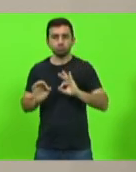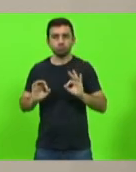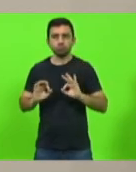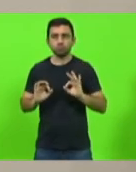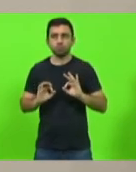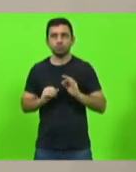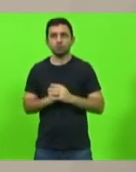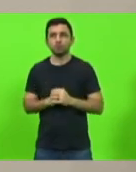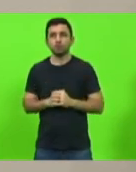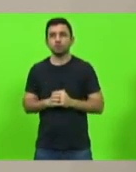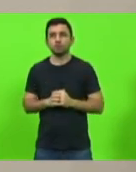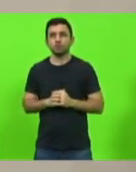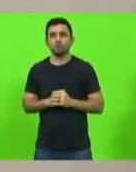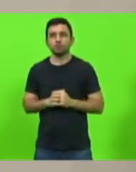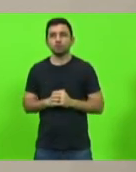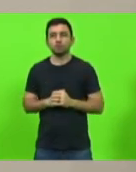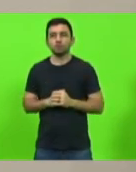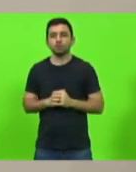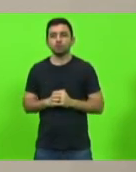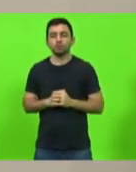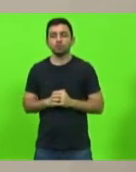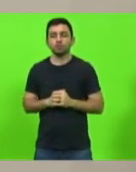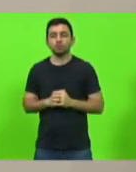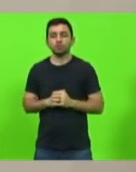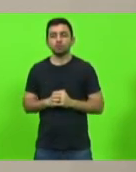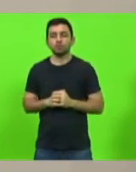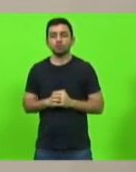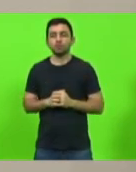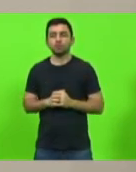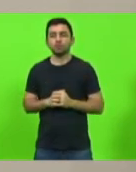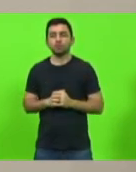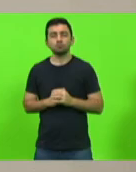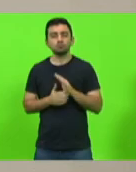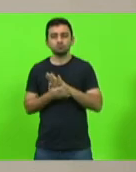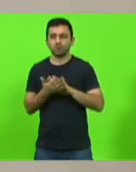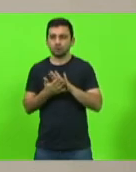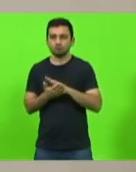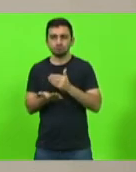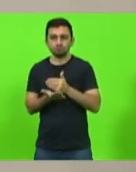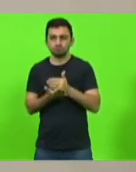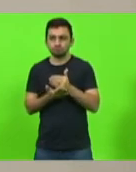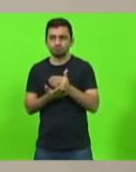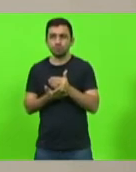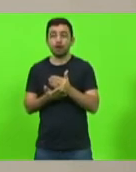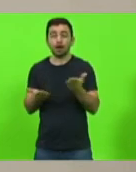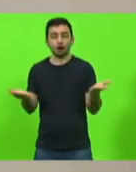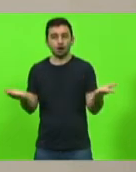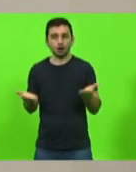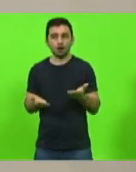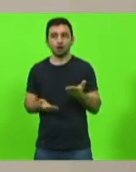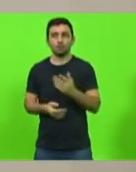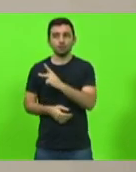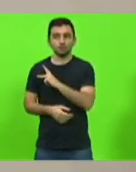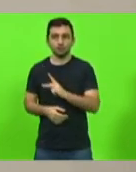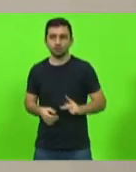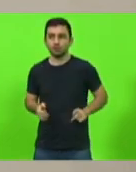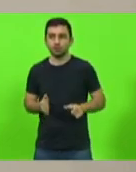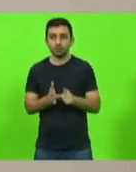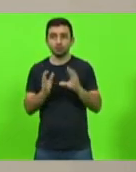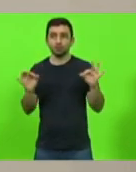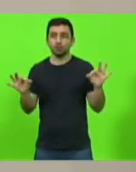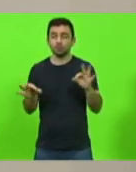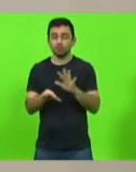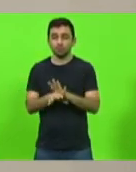e não havendo mais nada para deliberar, esta Previdência, antes de encerrar a sessão,